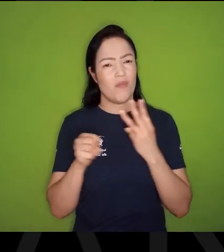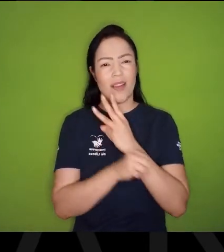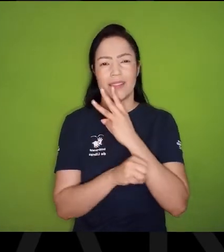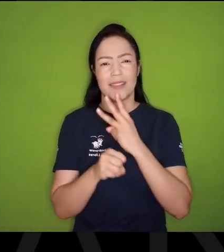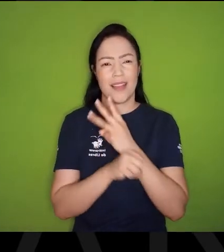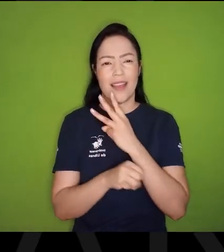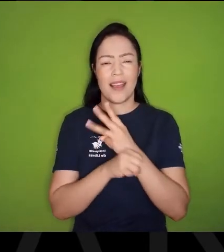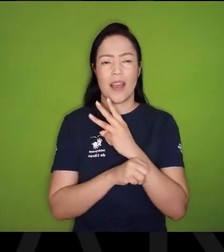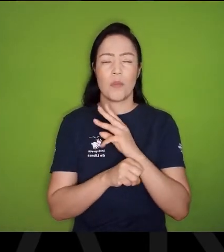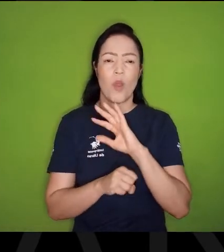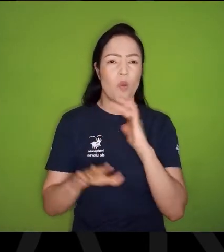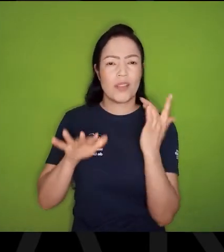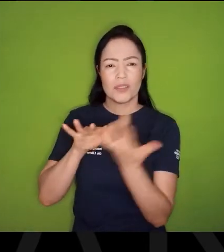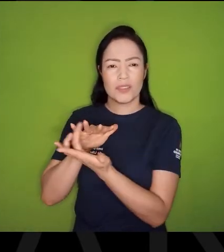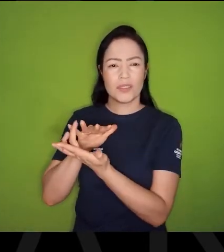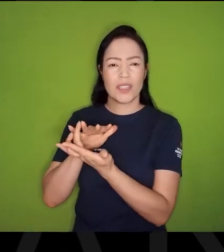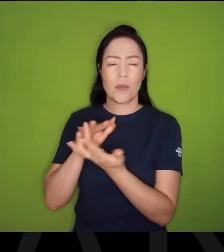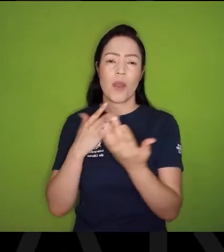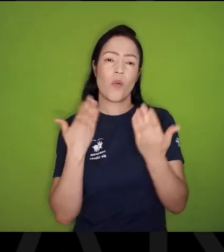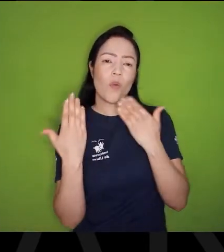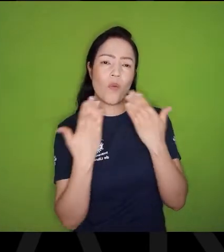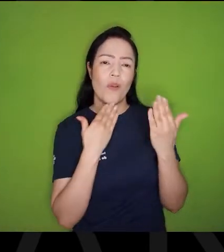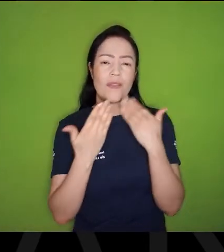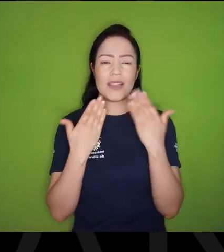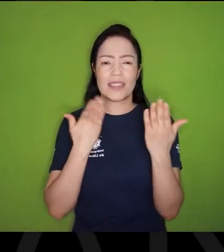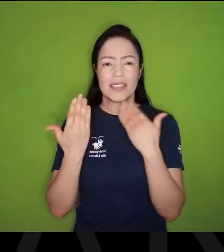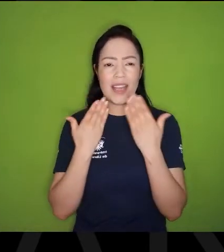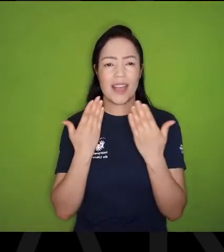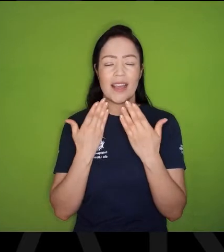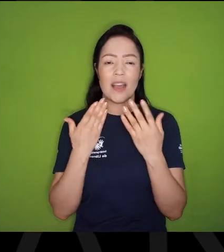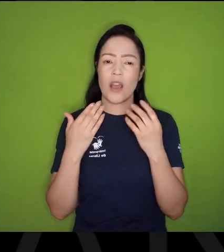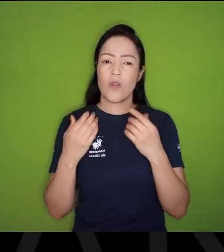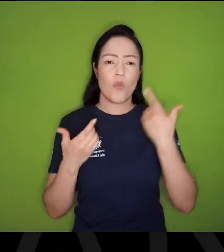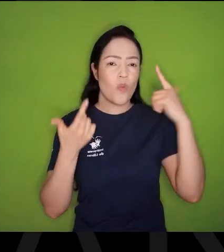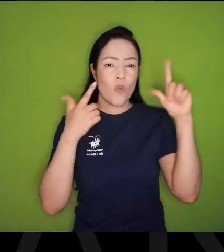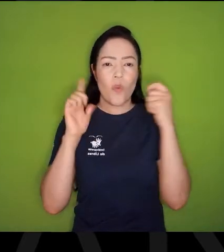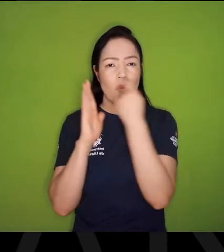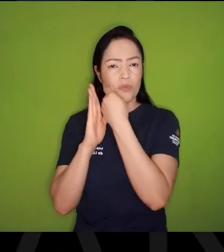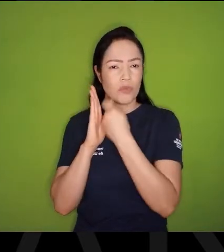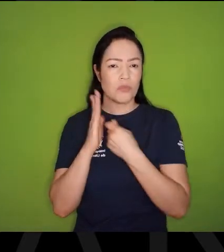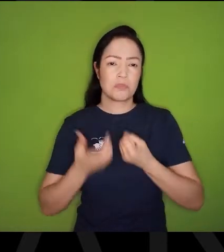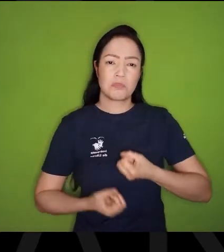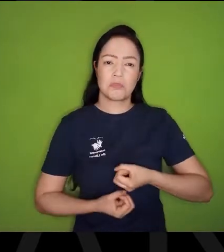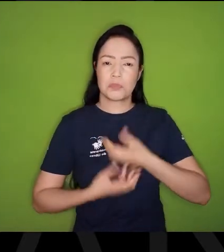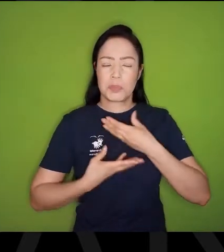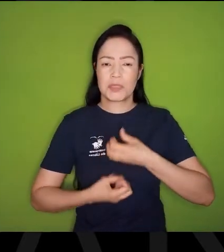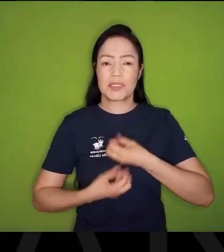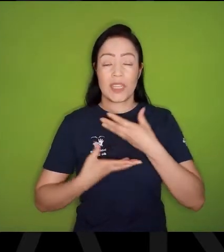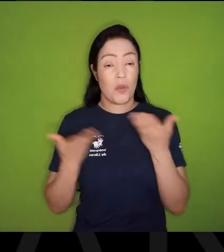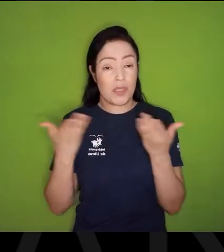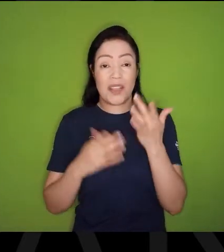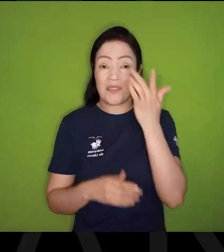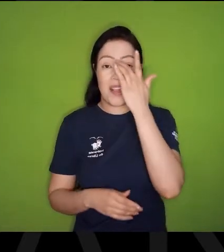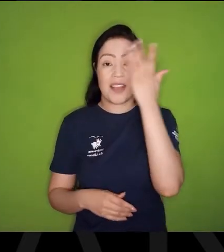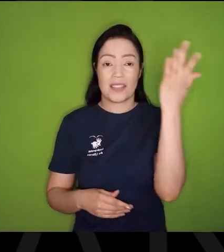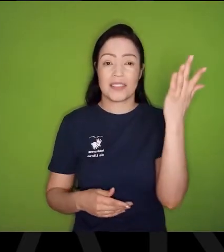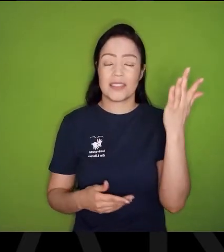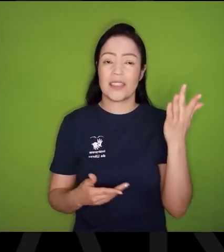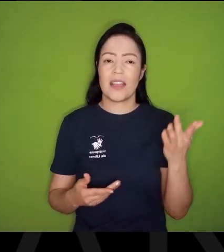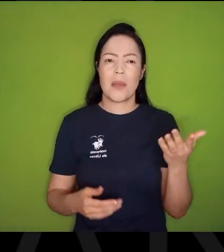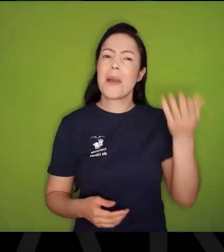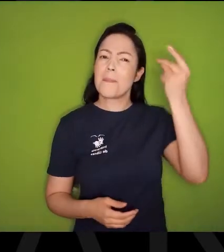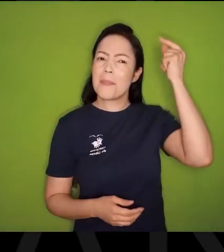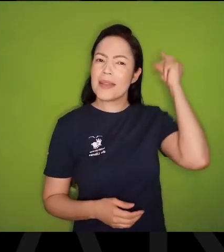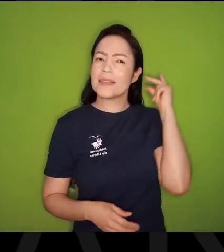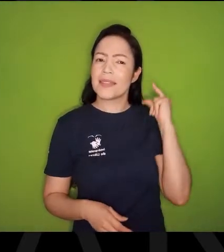plataformas para conversar com os outros poetas, Tem mais facilidade de conversar Com as pessoas que estão distantes, Aqui em outras cidades, Imagina